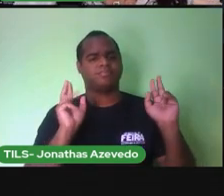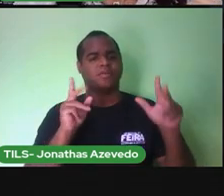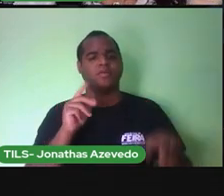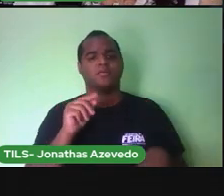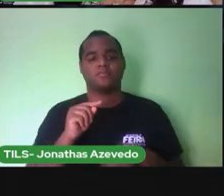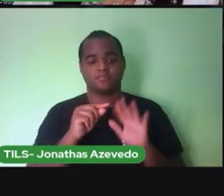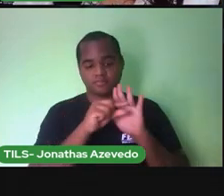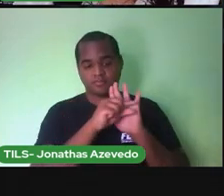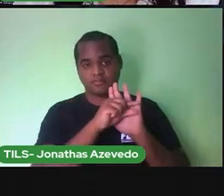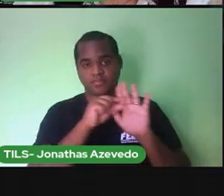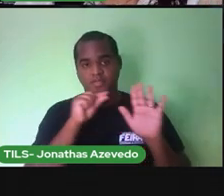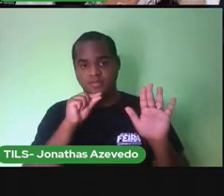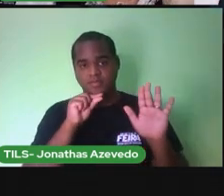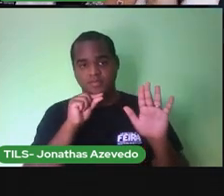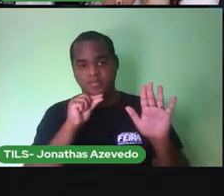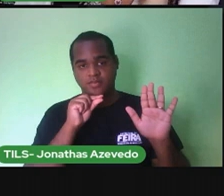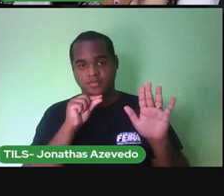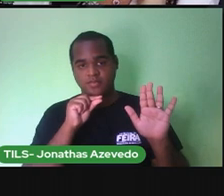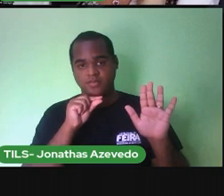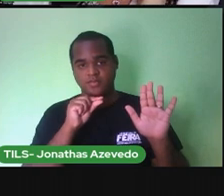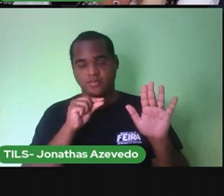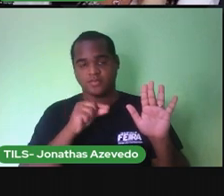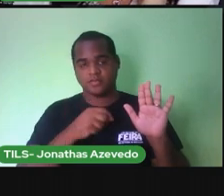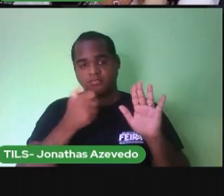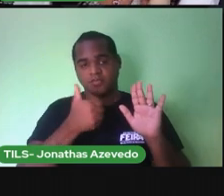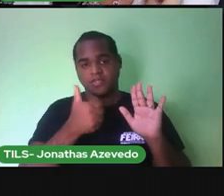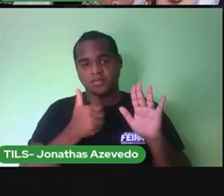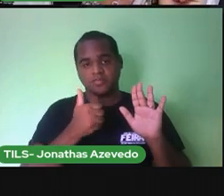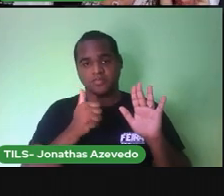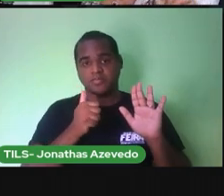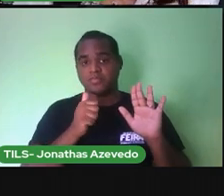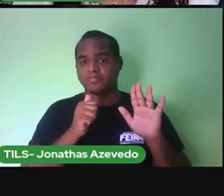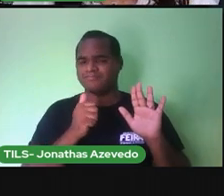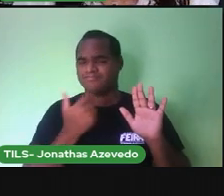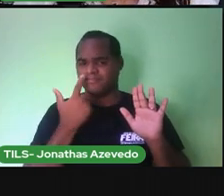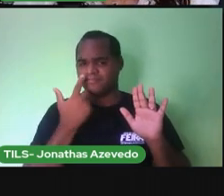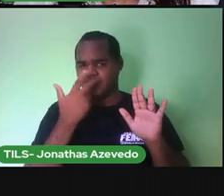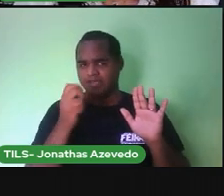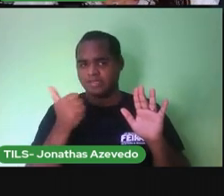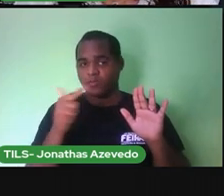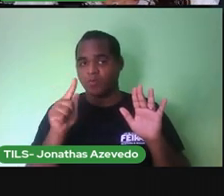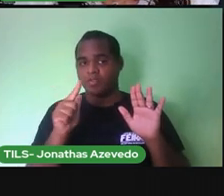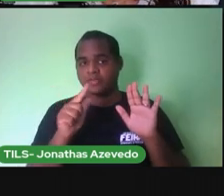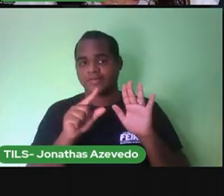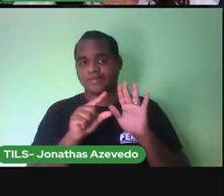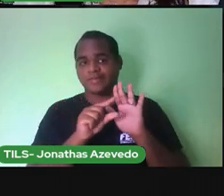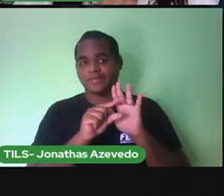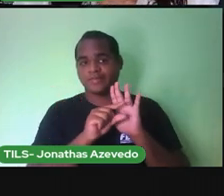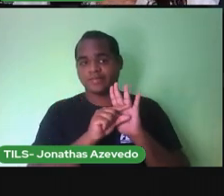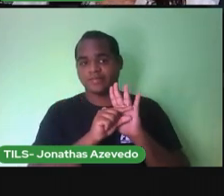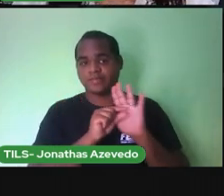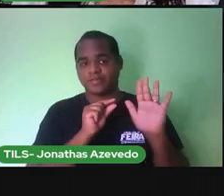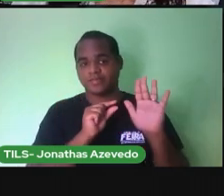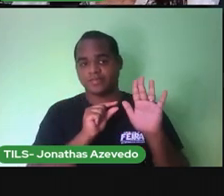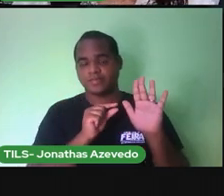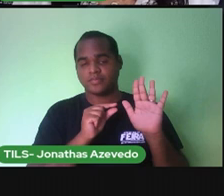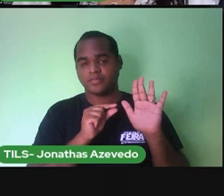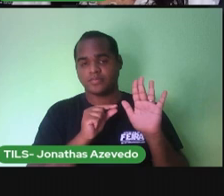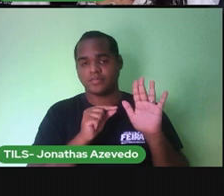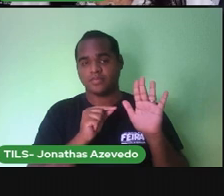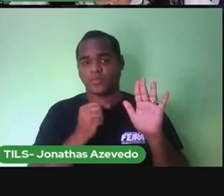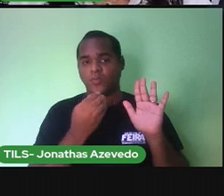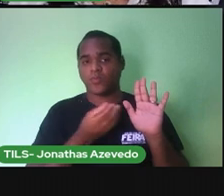verso Para como estava escrito Agora a segunda parte Do verso Como